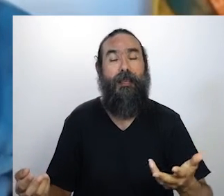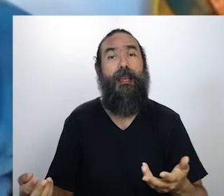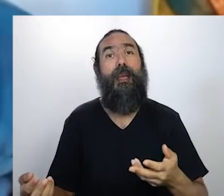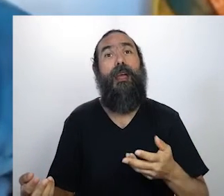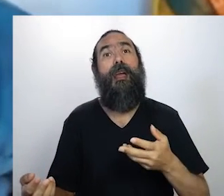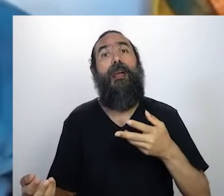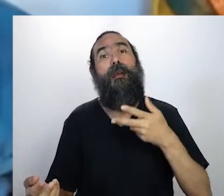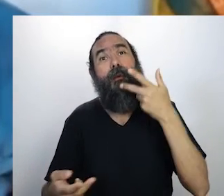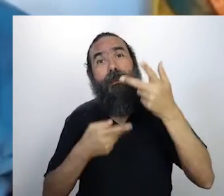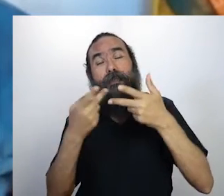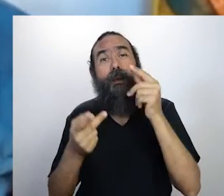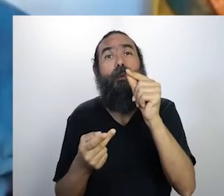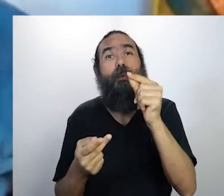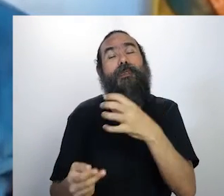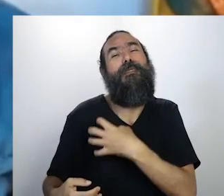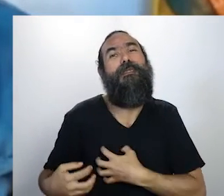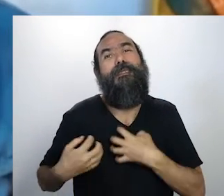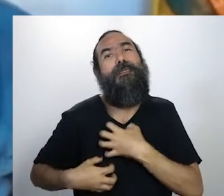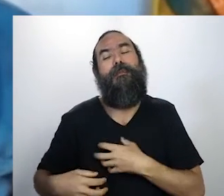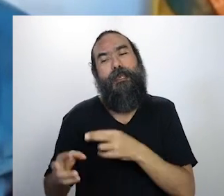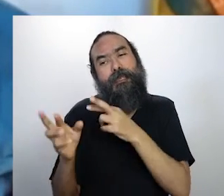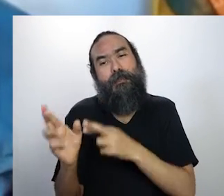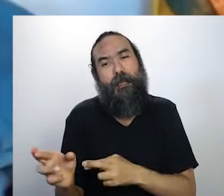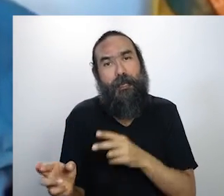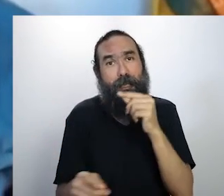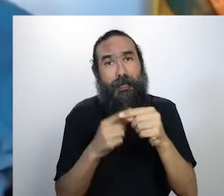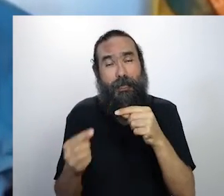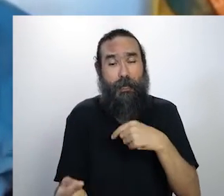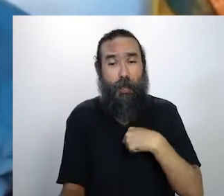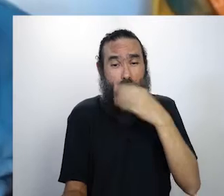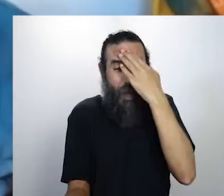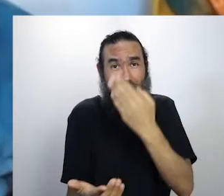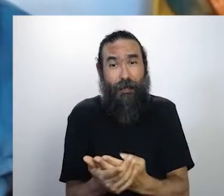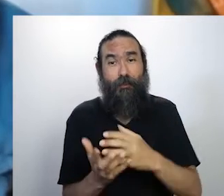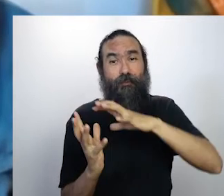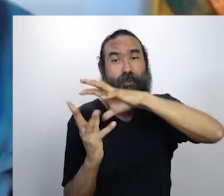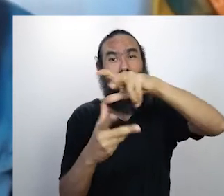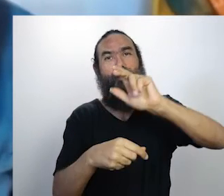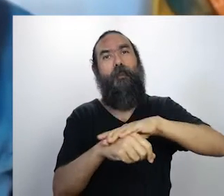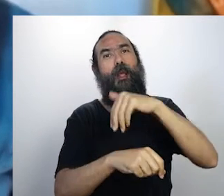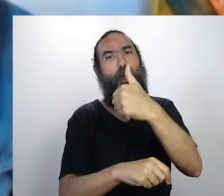muito desse sentimento de esperança e no que a gente acredita, o mundo que a gente acredita.